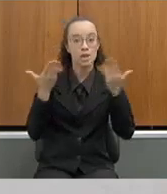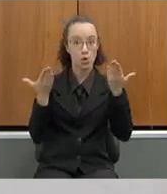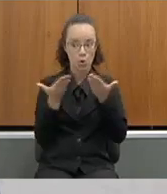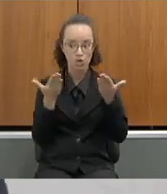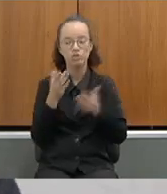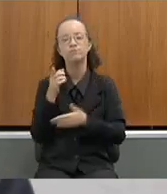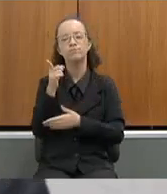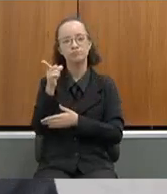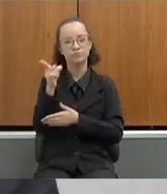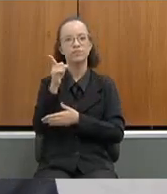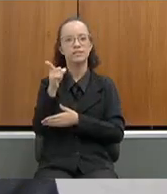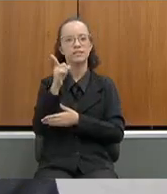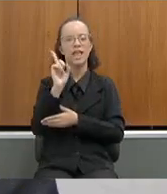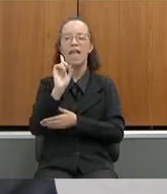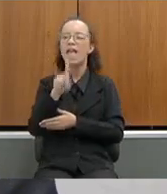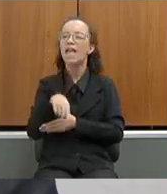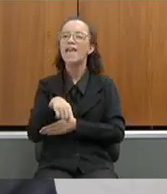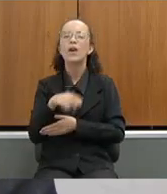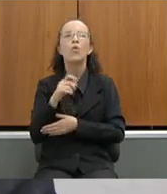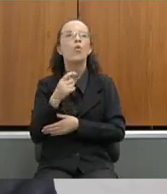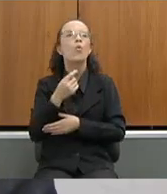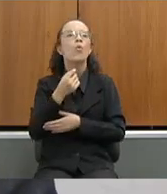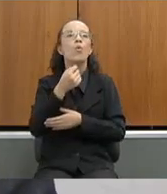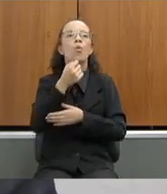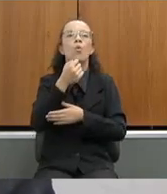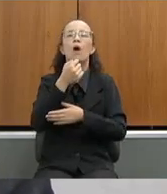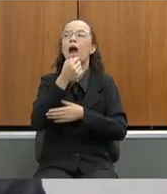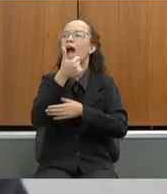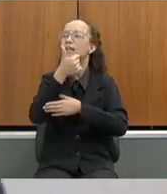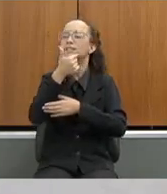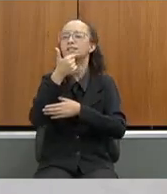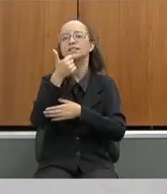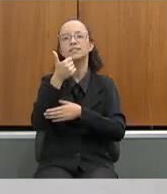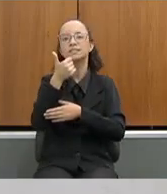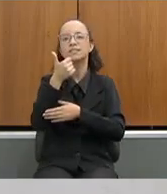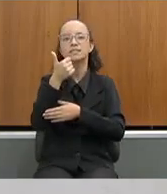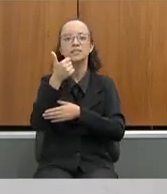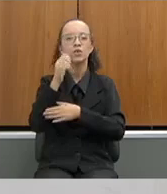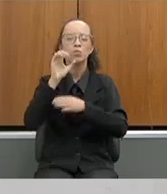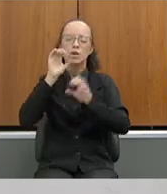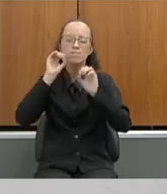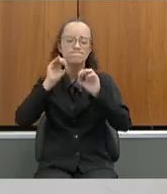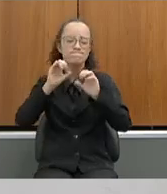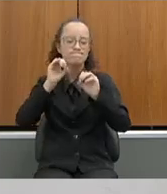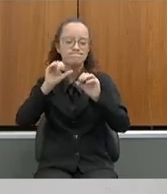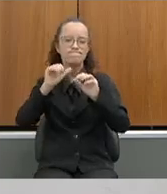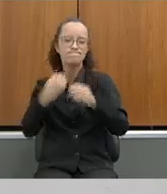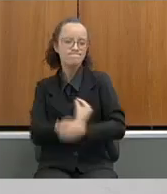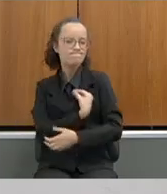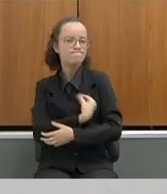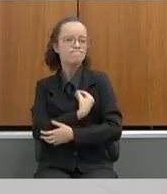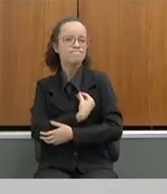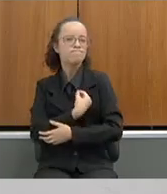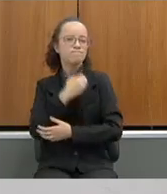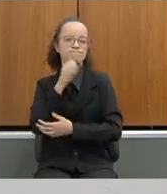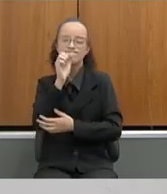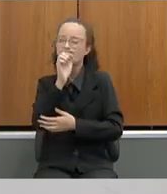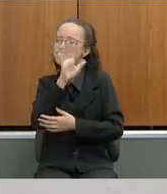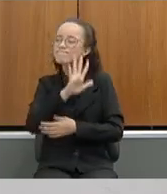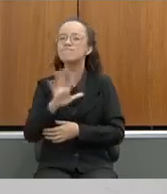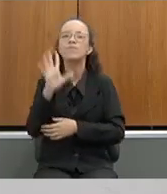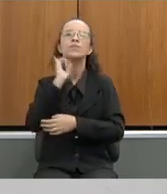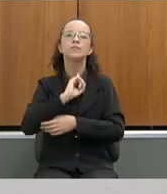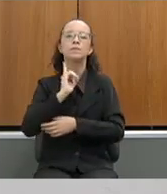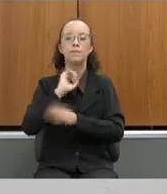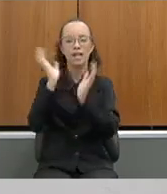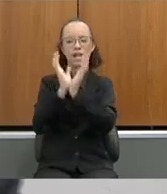realmente é quase uma unanimidade na educação de Minas Gerais que está muito satisfeita com você e com a